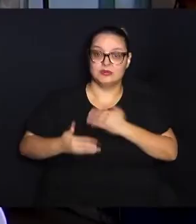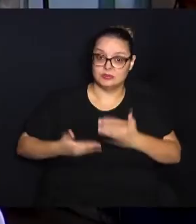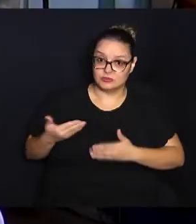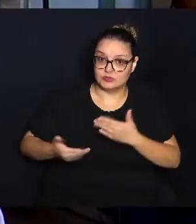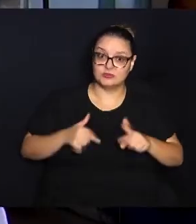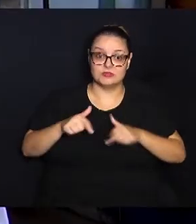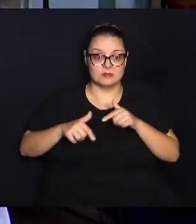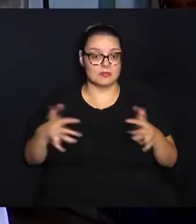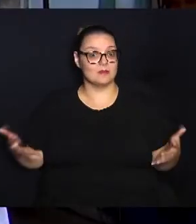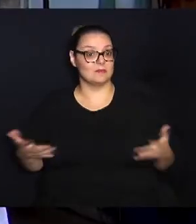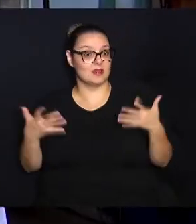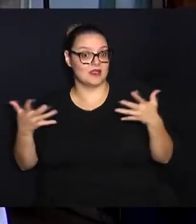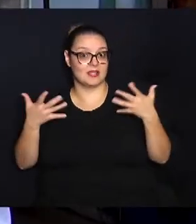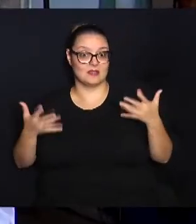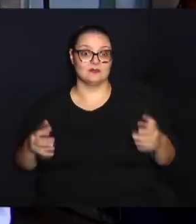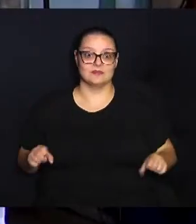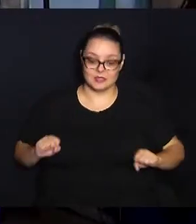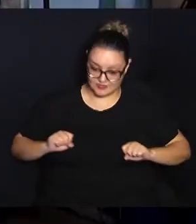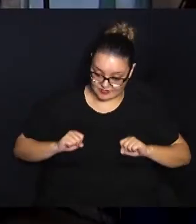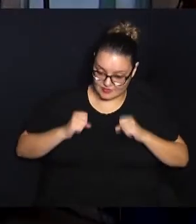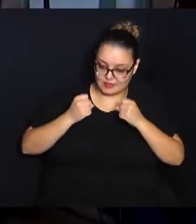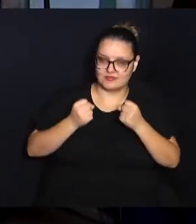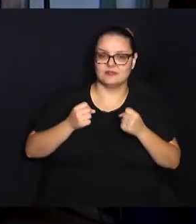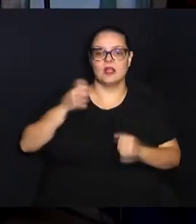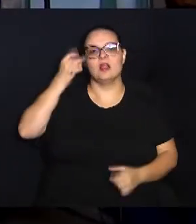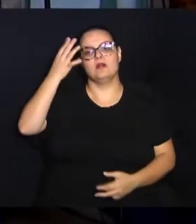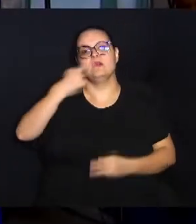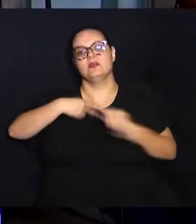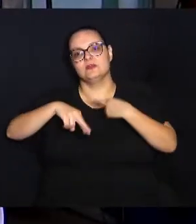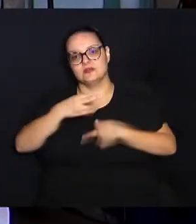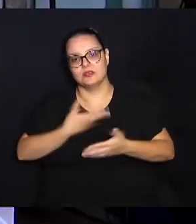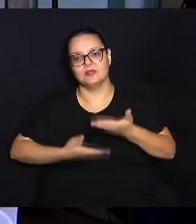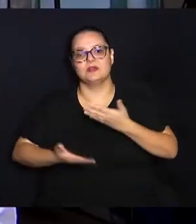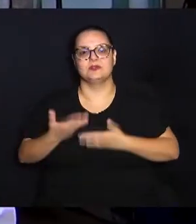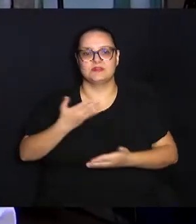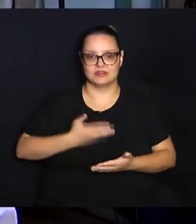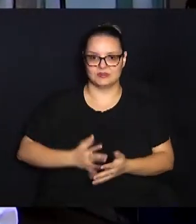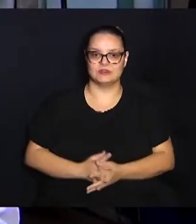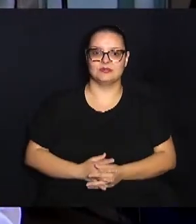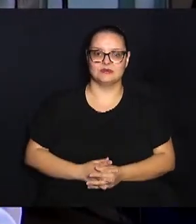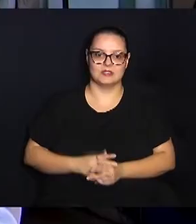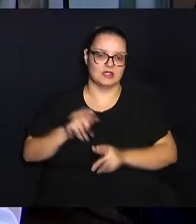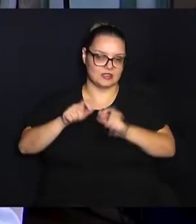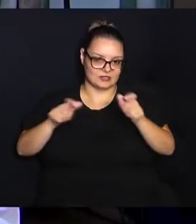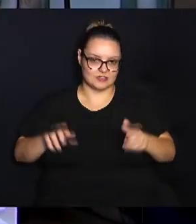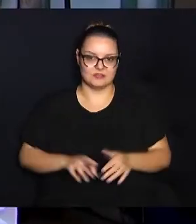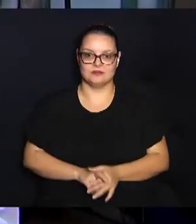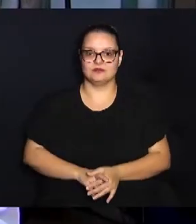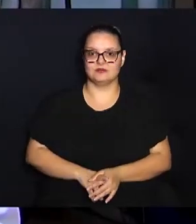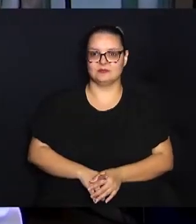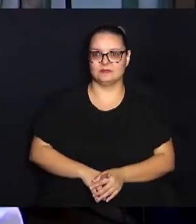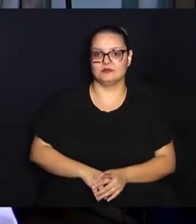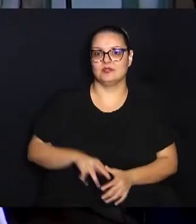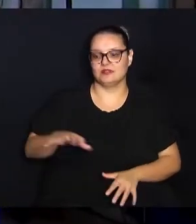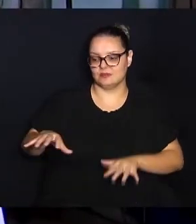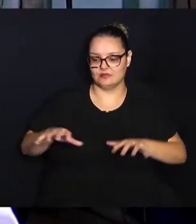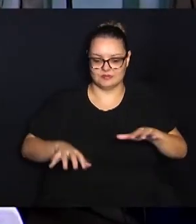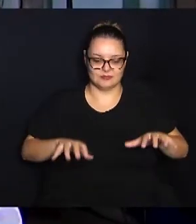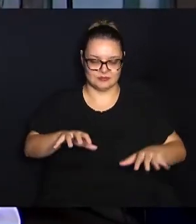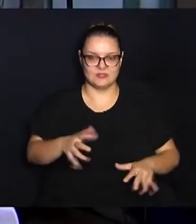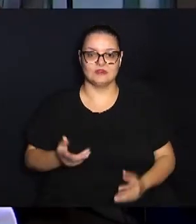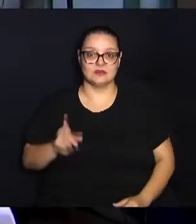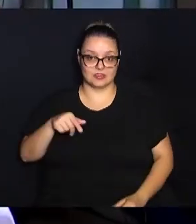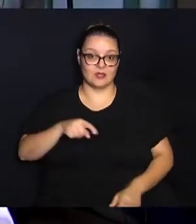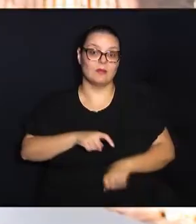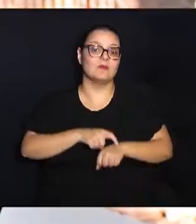mais animados, mais engajados e facilita o relacionamento entre as pessoas, entre os setores, que esse é